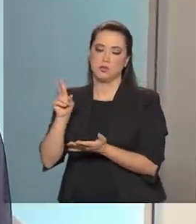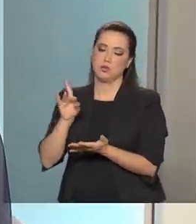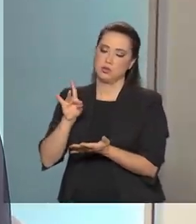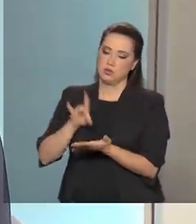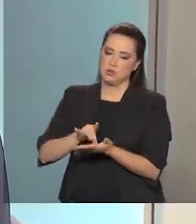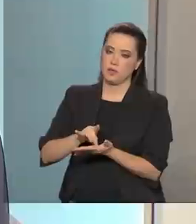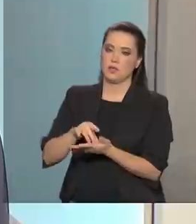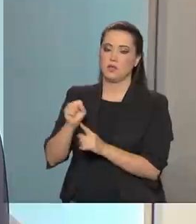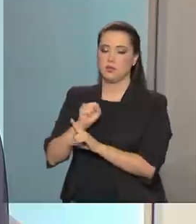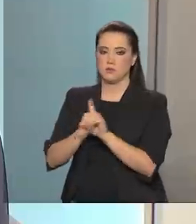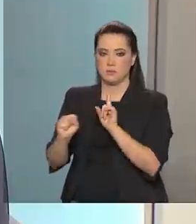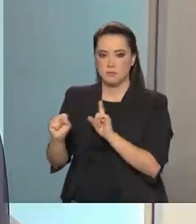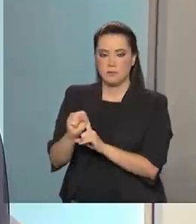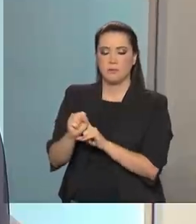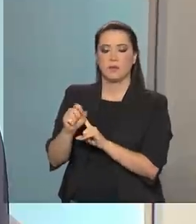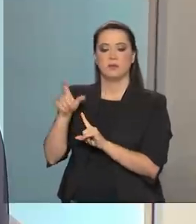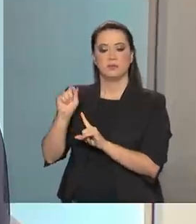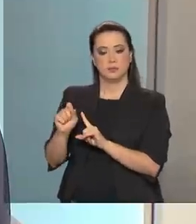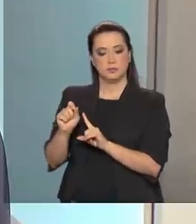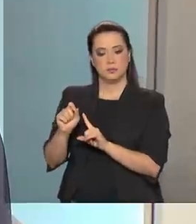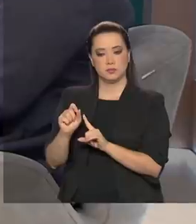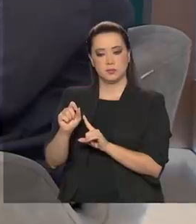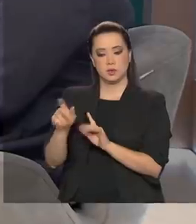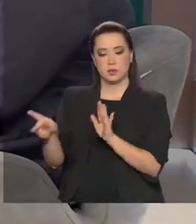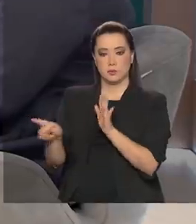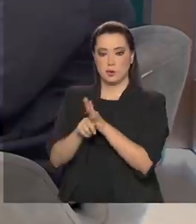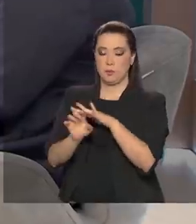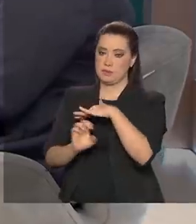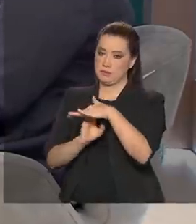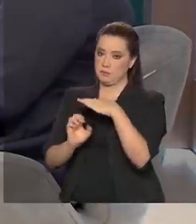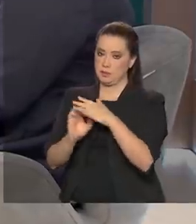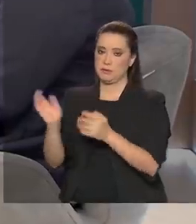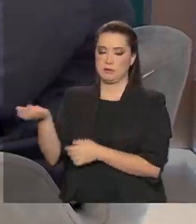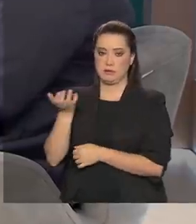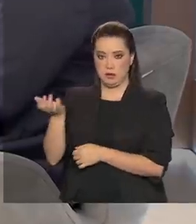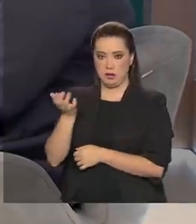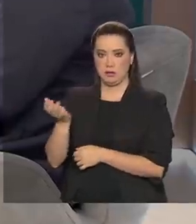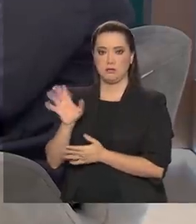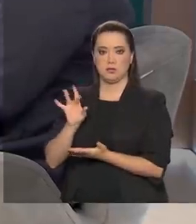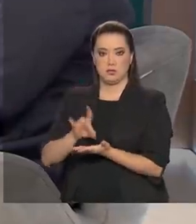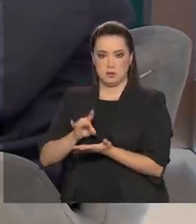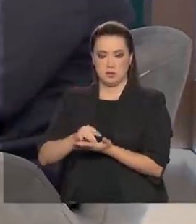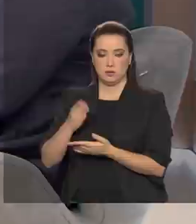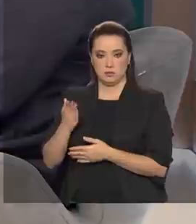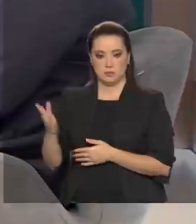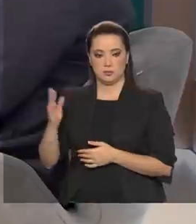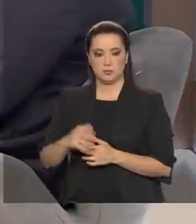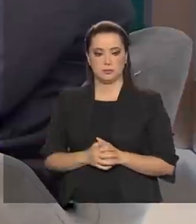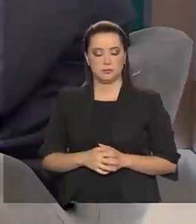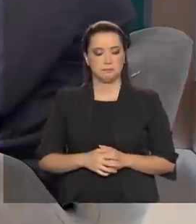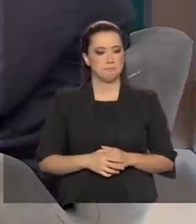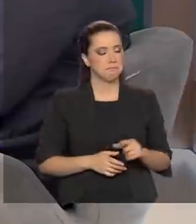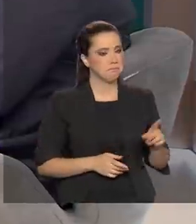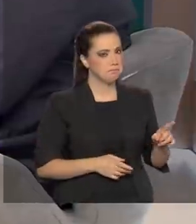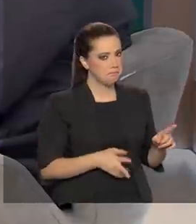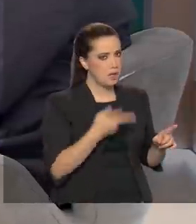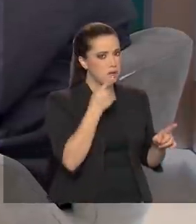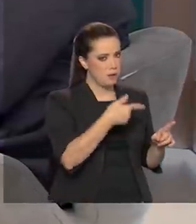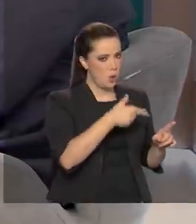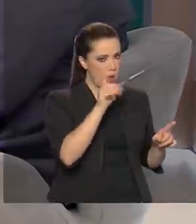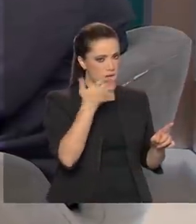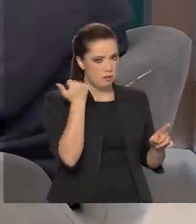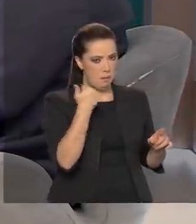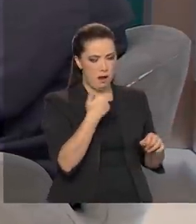sociedade, as próprias empresas estão precisando disso. O senhor falou agora há pouco que mais de 100